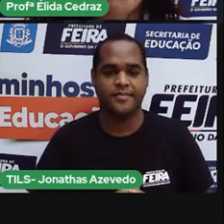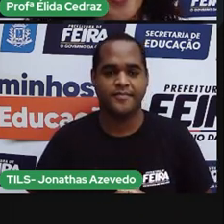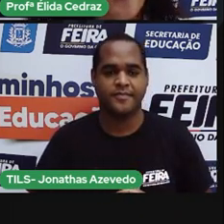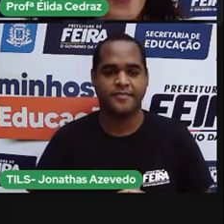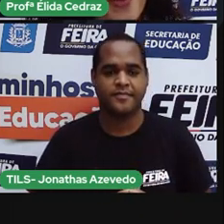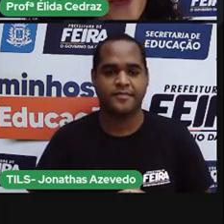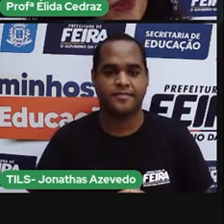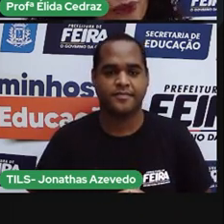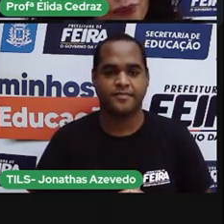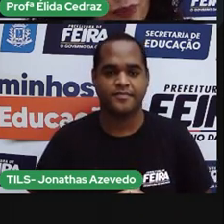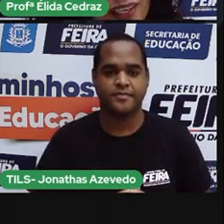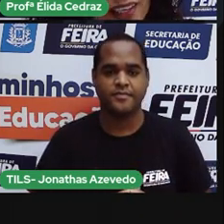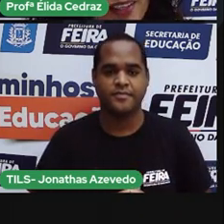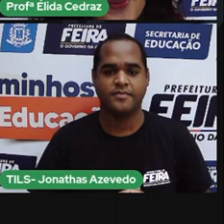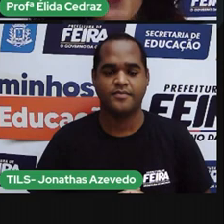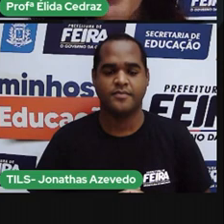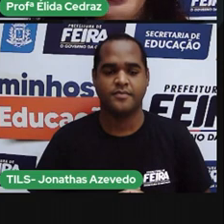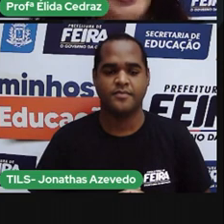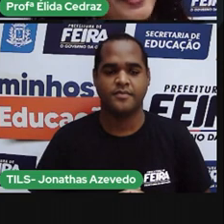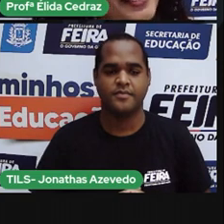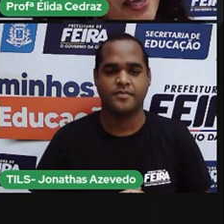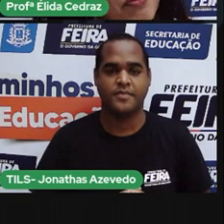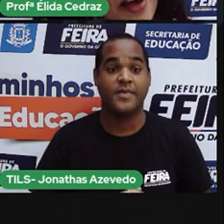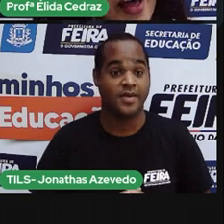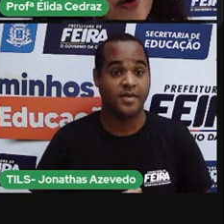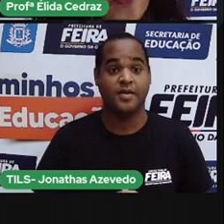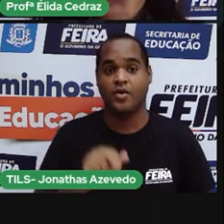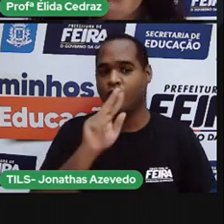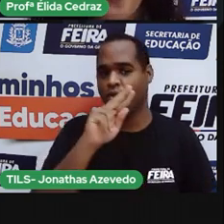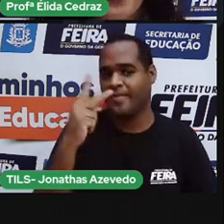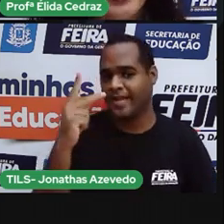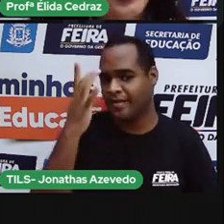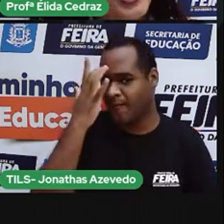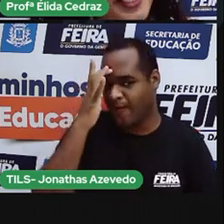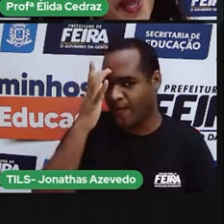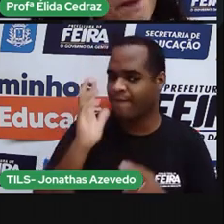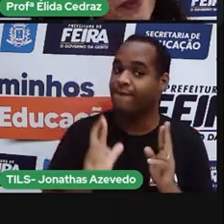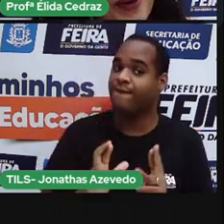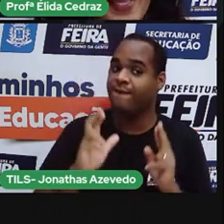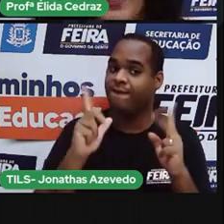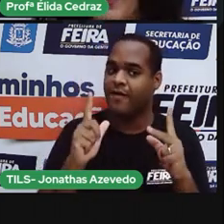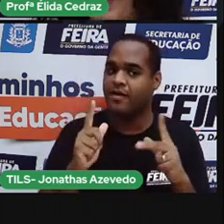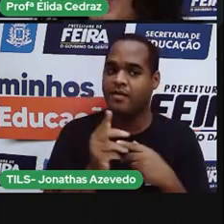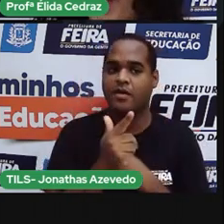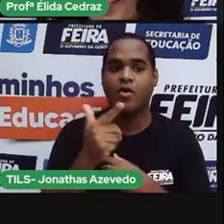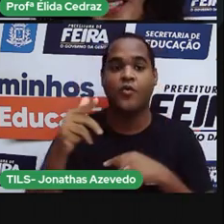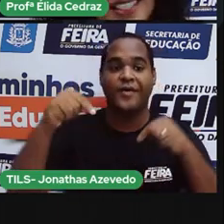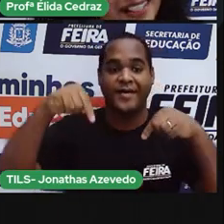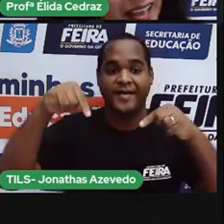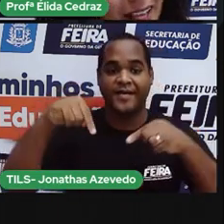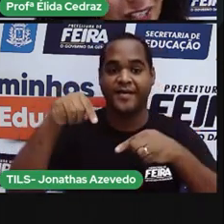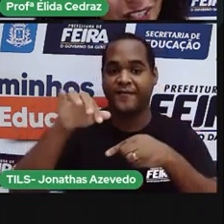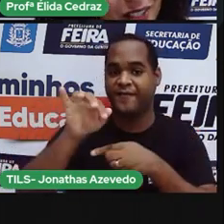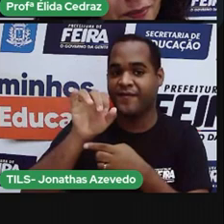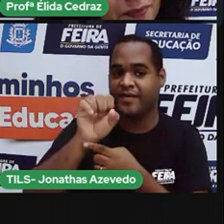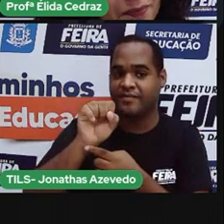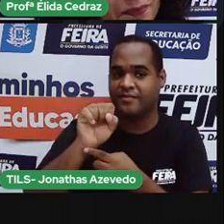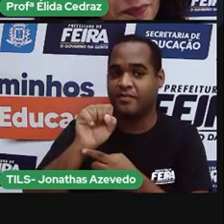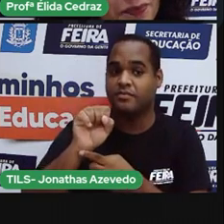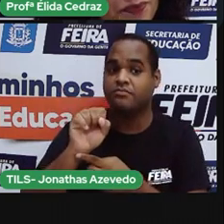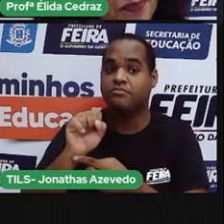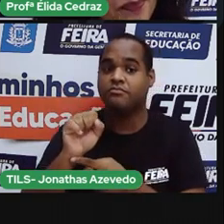Qual é o nome do carnaval fora de época da nossa cidade?